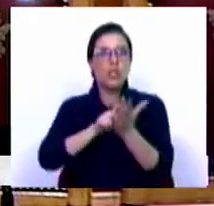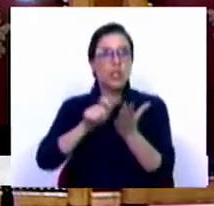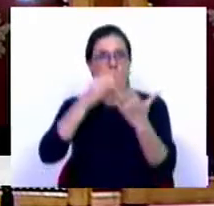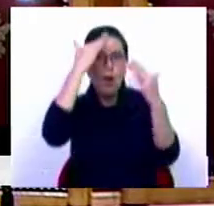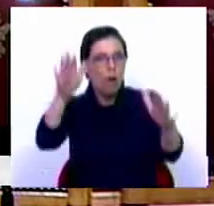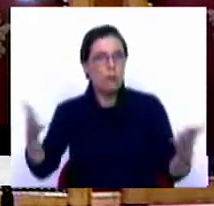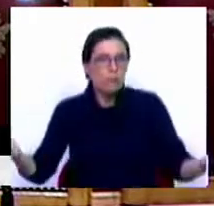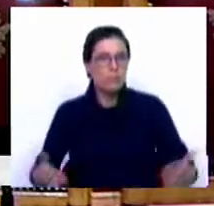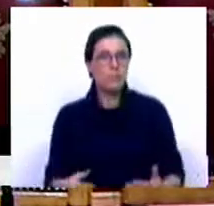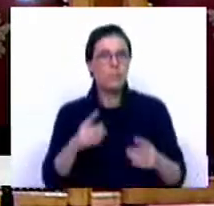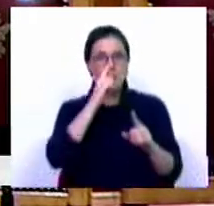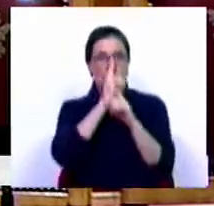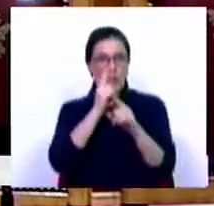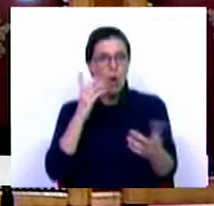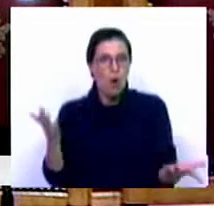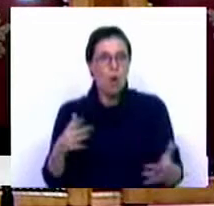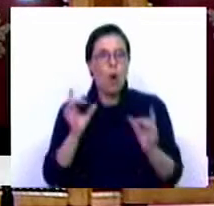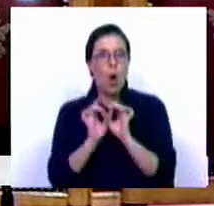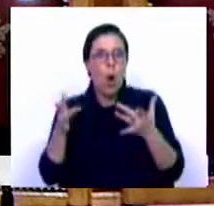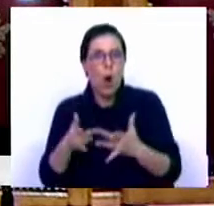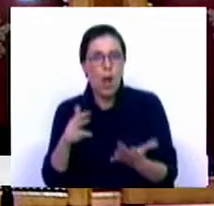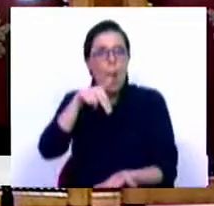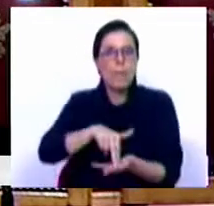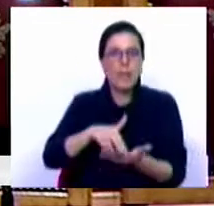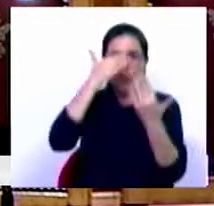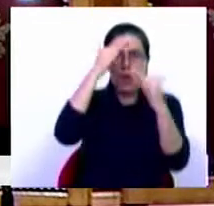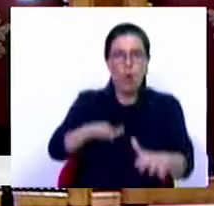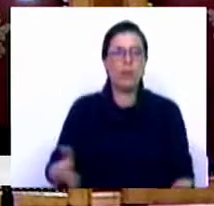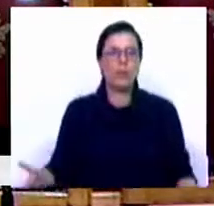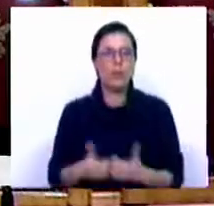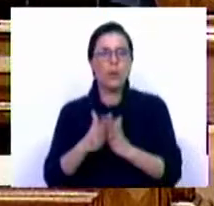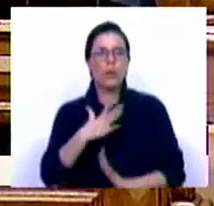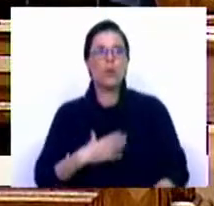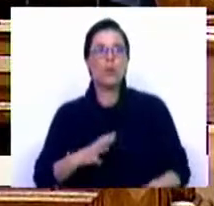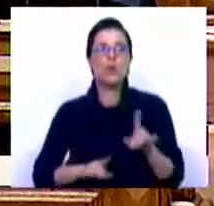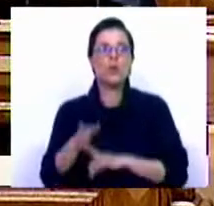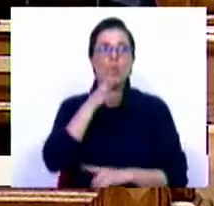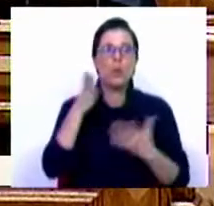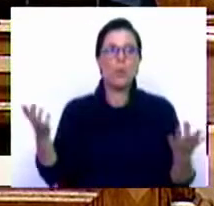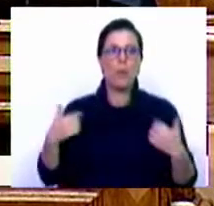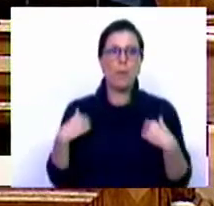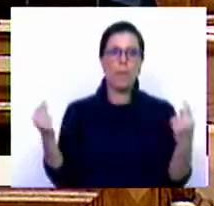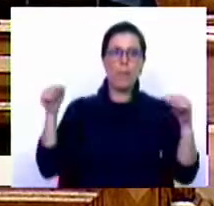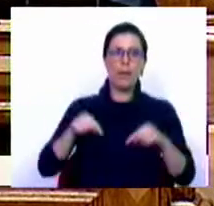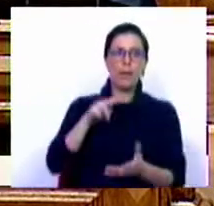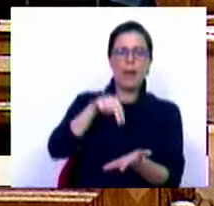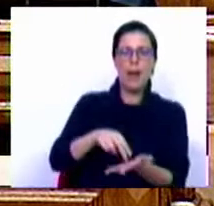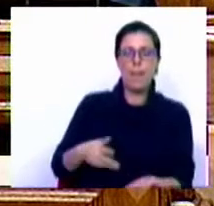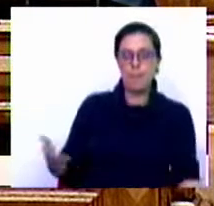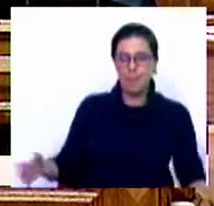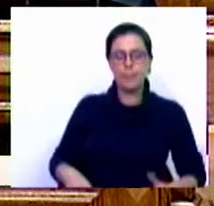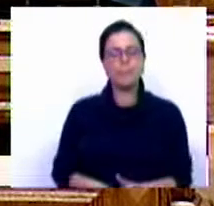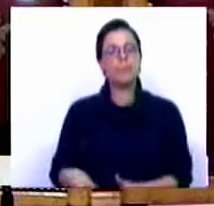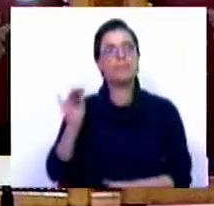escrito, sincronamente, online ou presencialmente. É com todo o gosto, Srs. Deputados, que hoje me apresento aqui. E